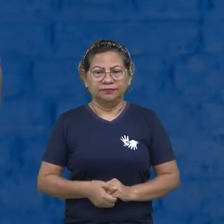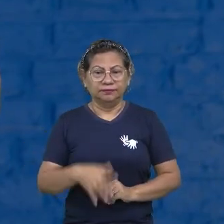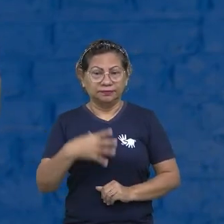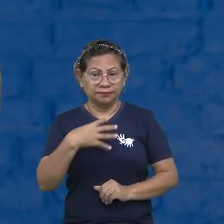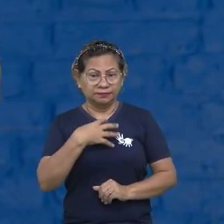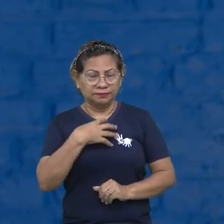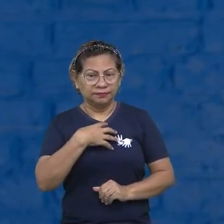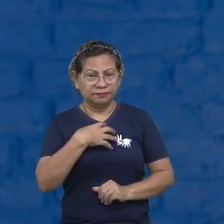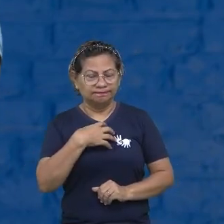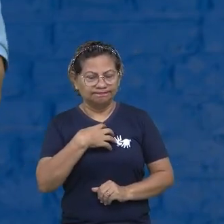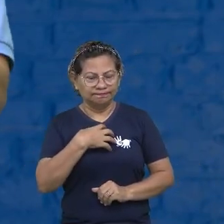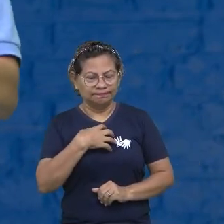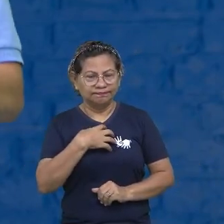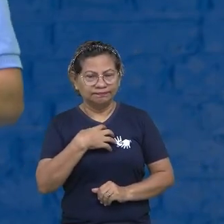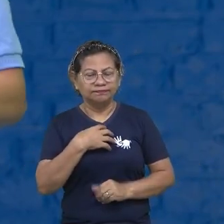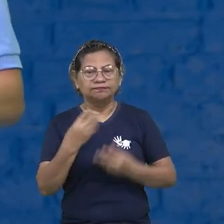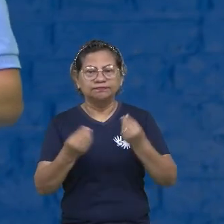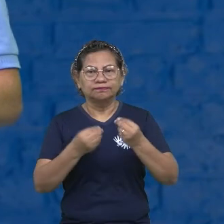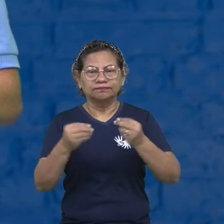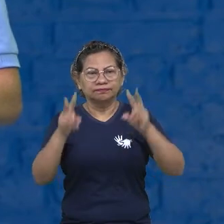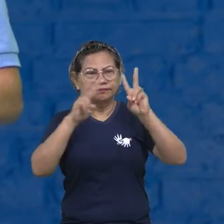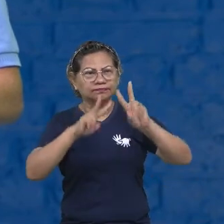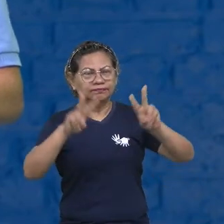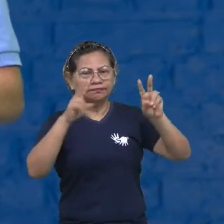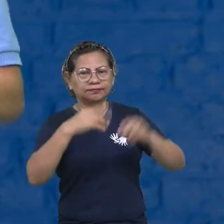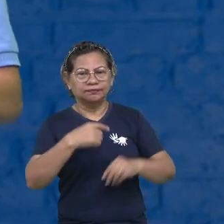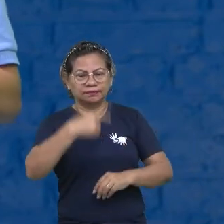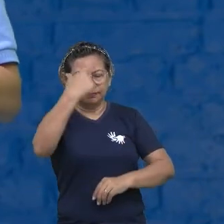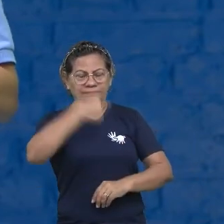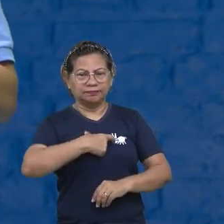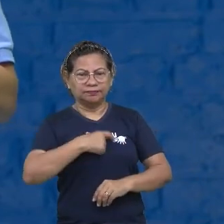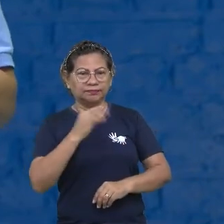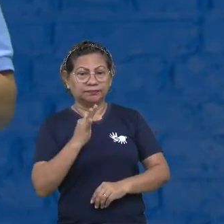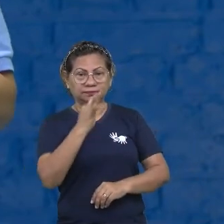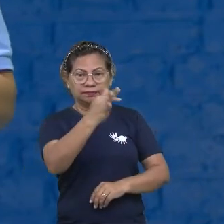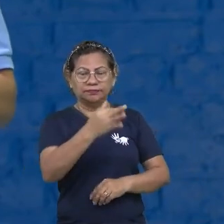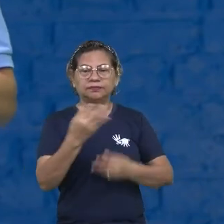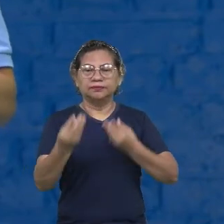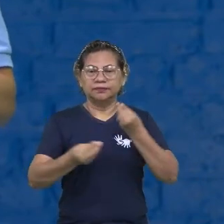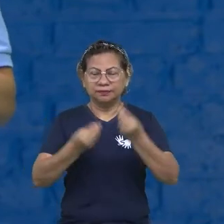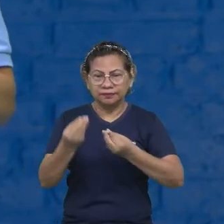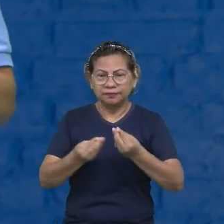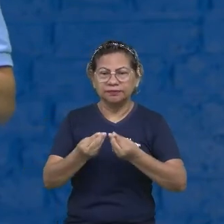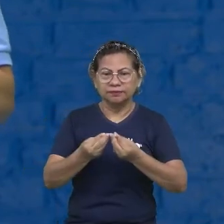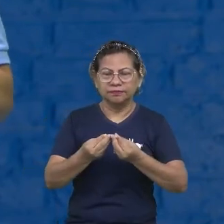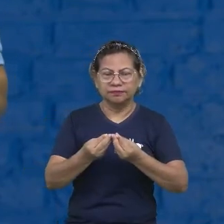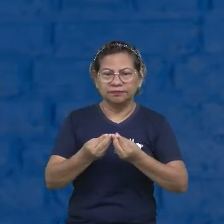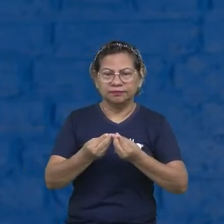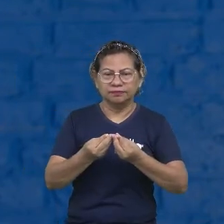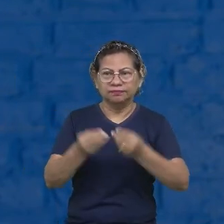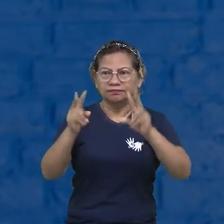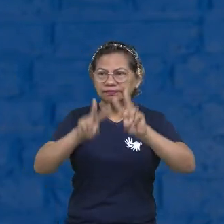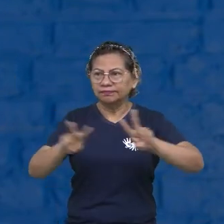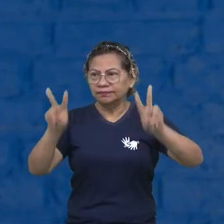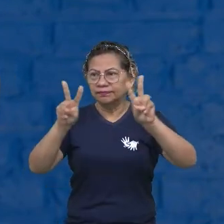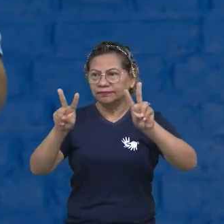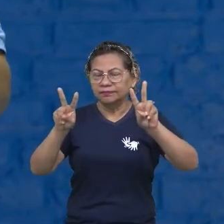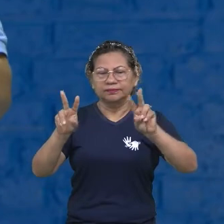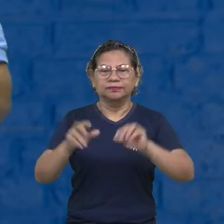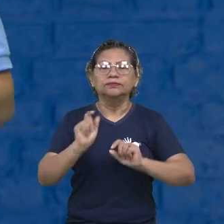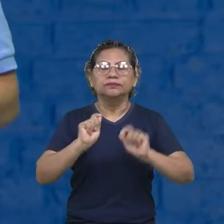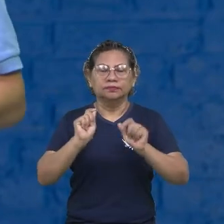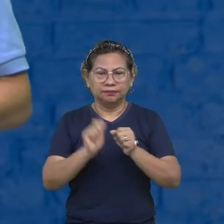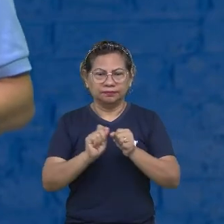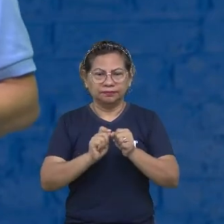futuro? Como eu posso ver o meu futuro? Como eu posso olhar? Eu tenho que fazer o quê?